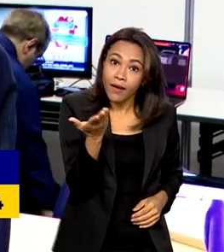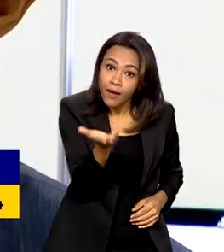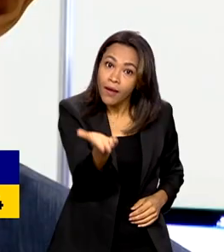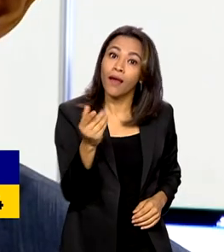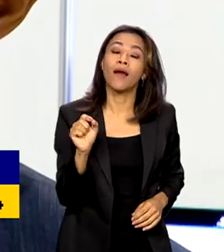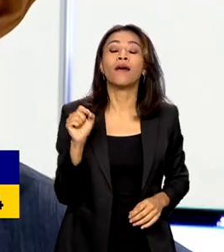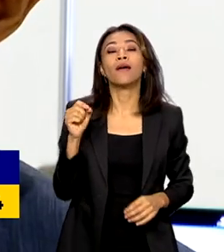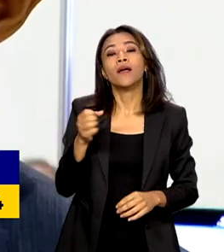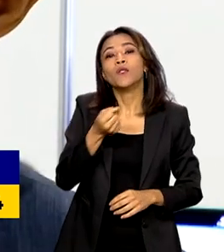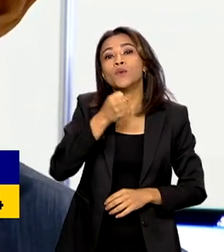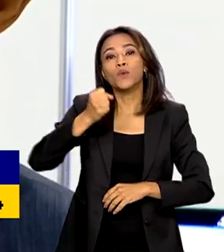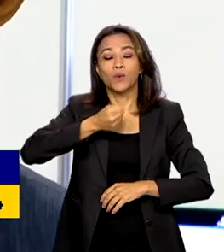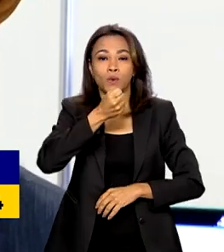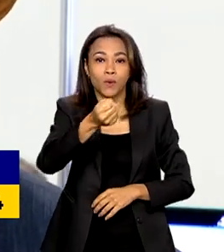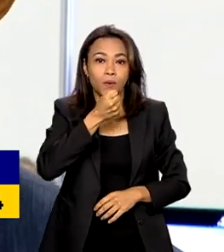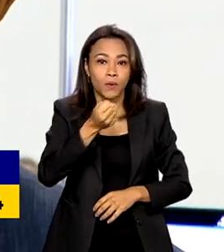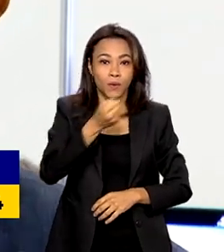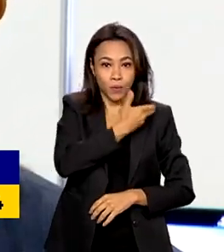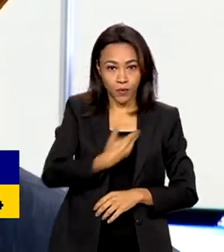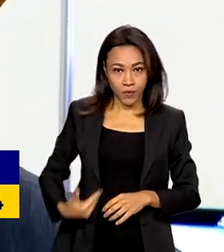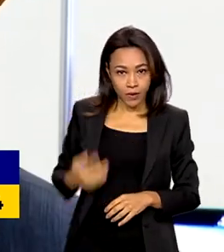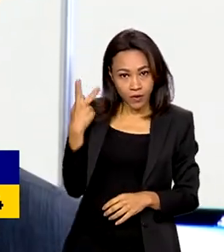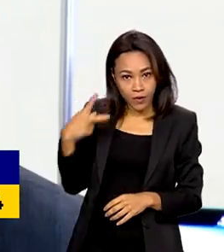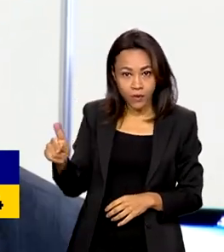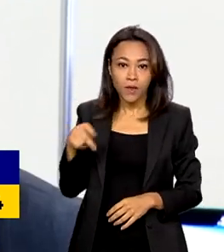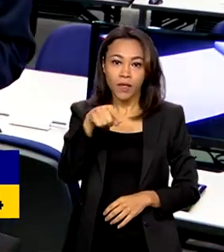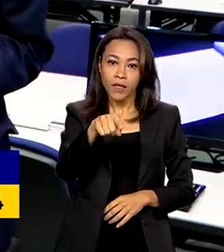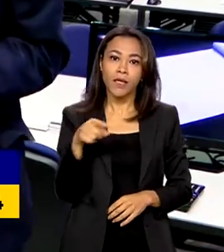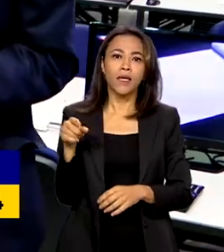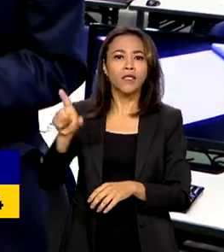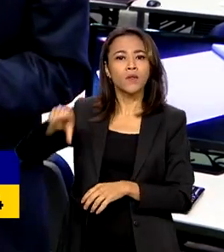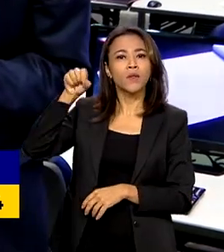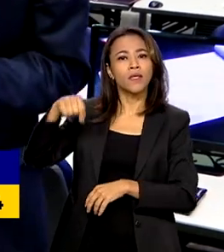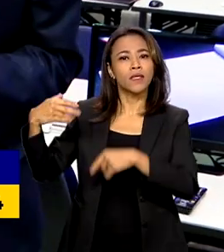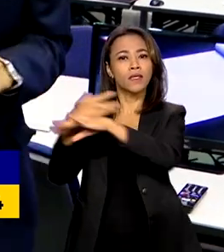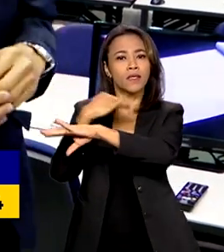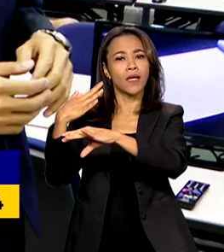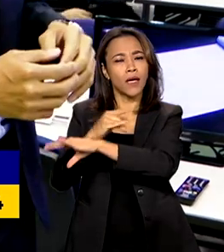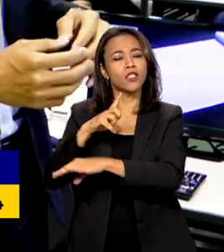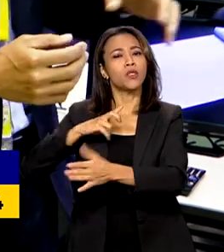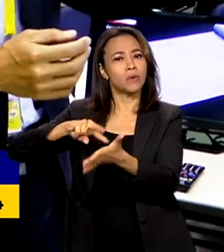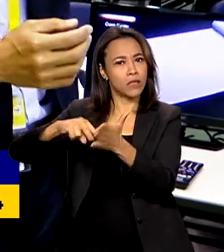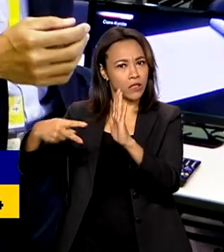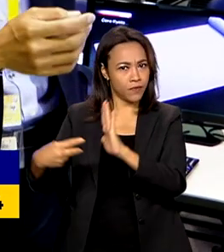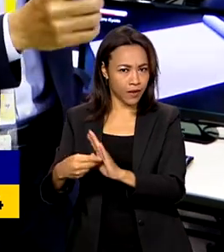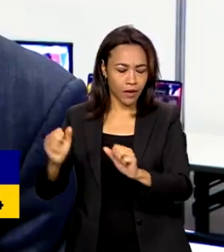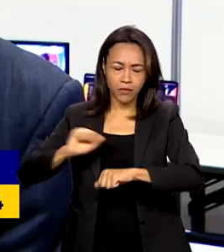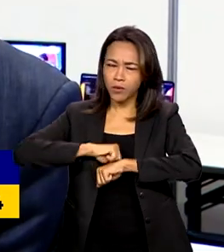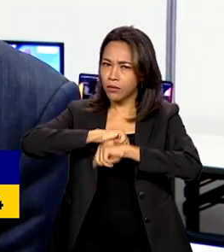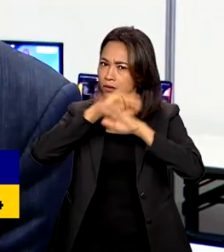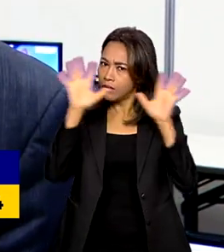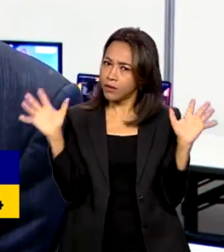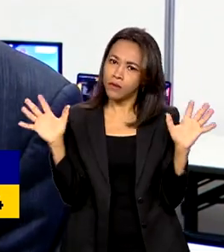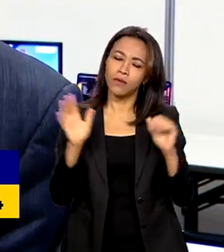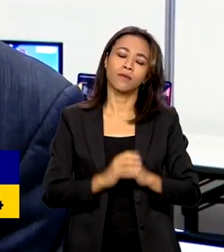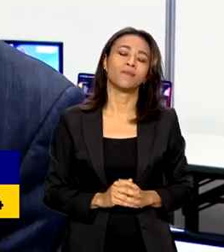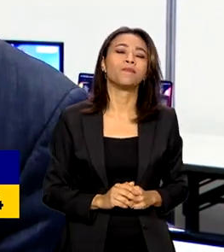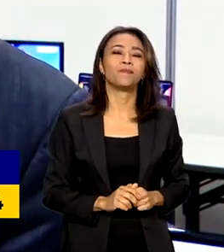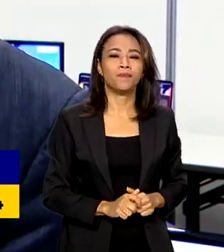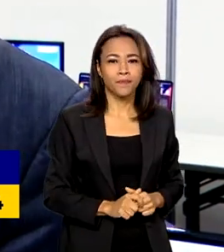Japão, diz que a escolha da cidade para sediar a reunião do G7 tem um significado claro. Será